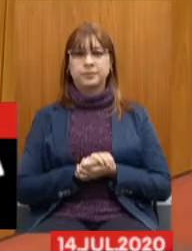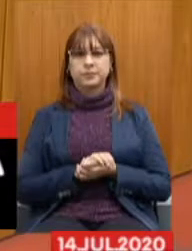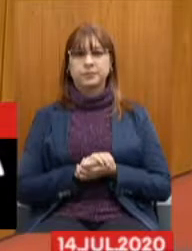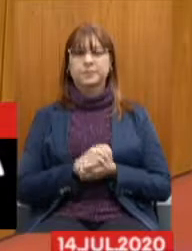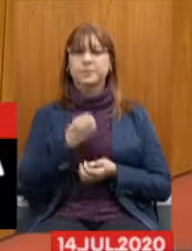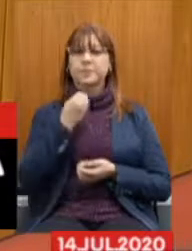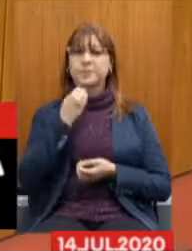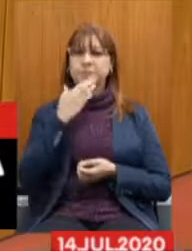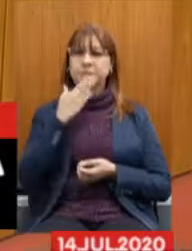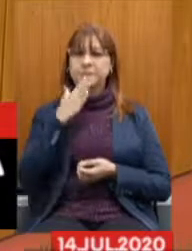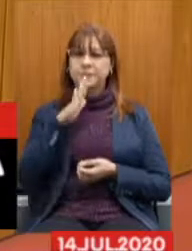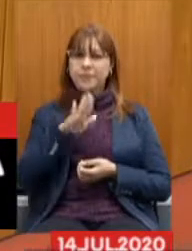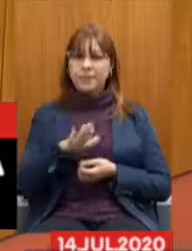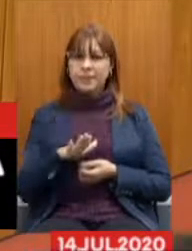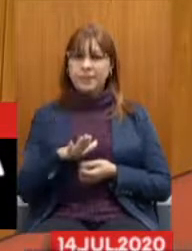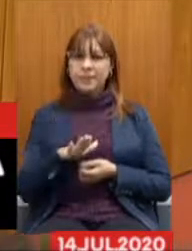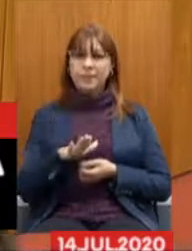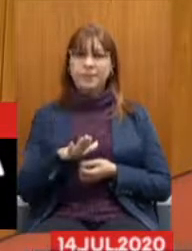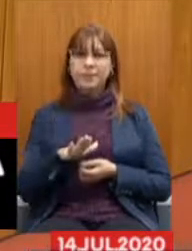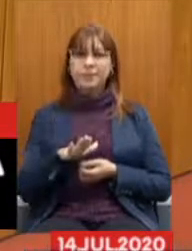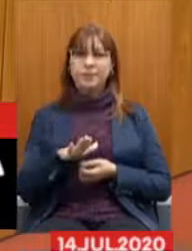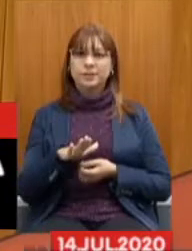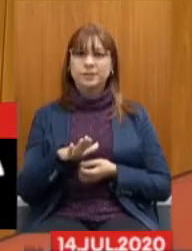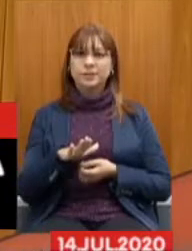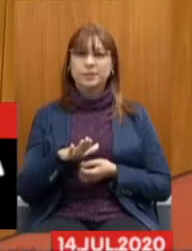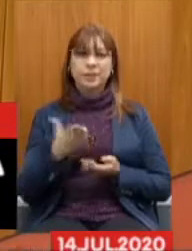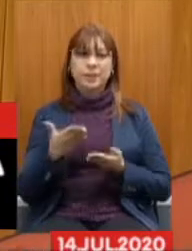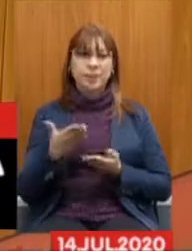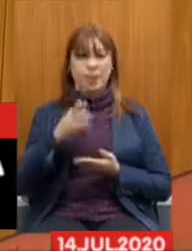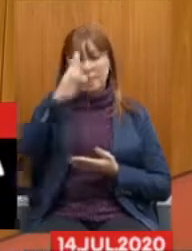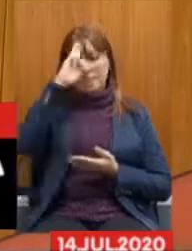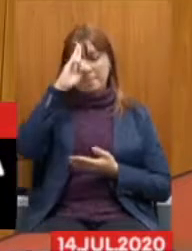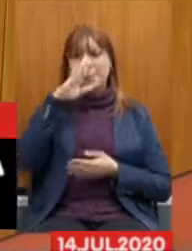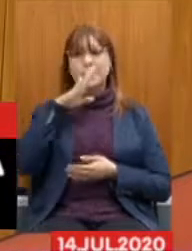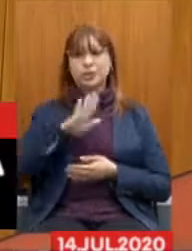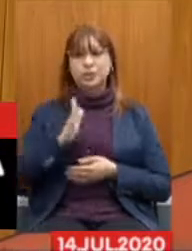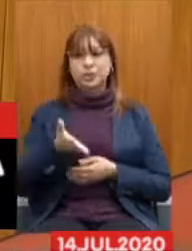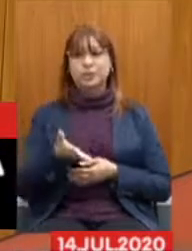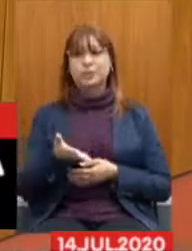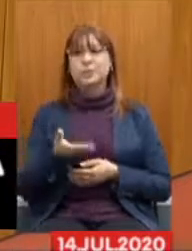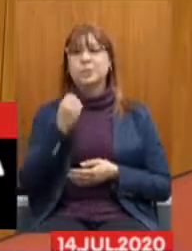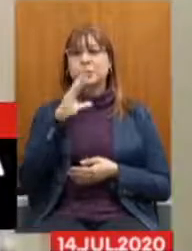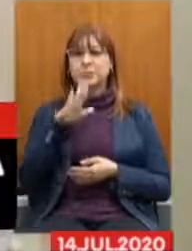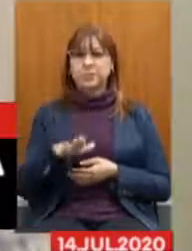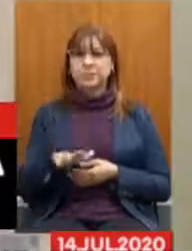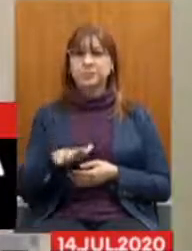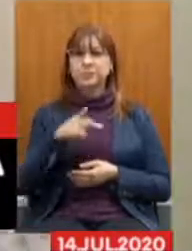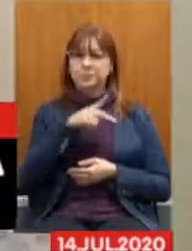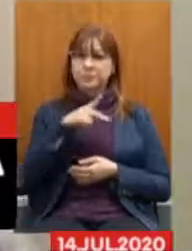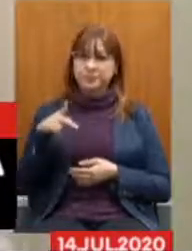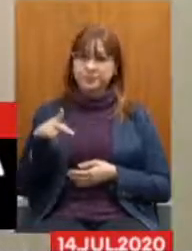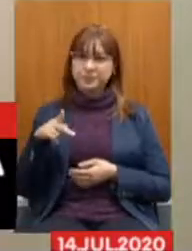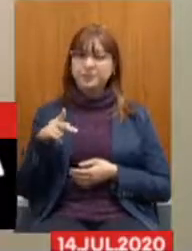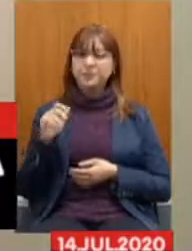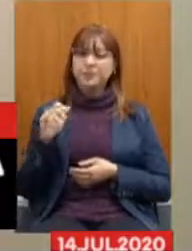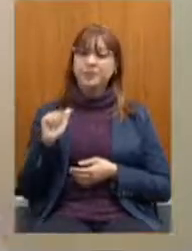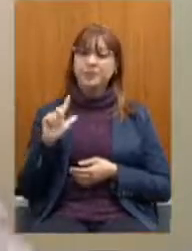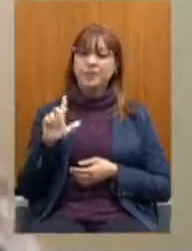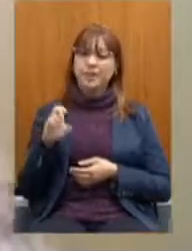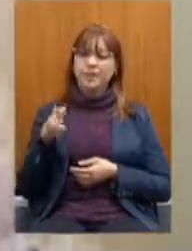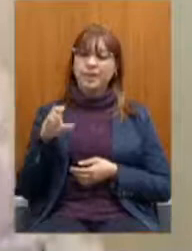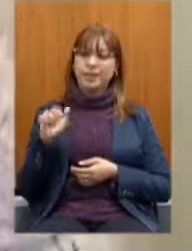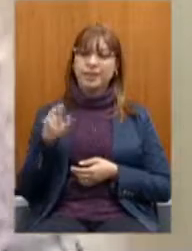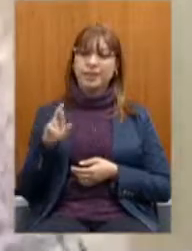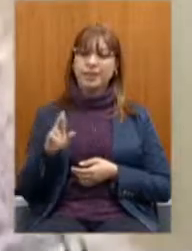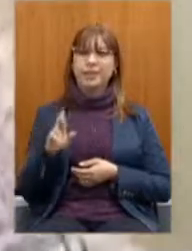Boa tarde, acabo de dar o meu tipo. Boa tarde, presidente, deputada Alencar, feliz tê-lo aí na presidência, você